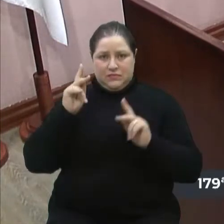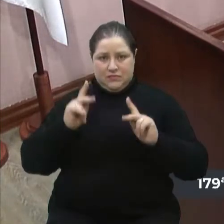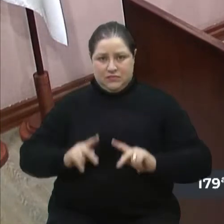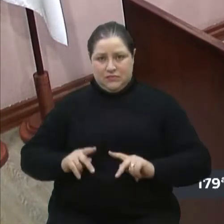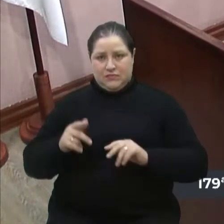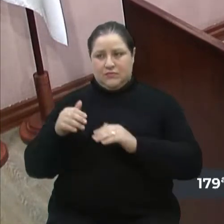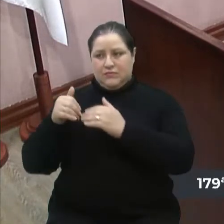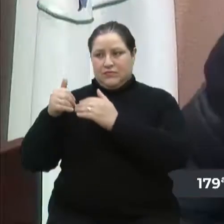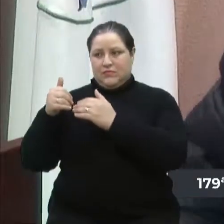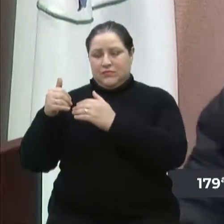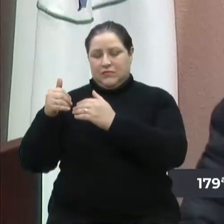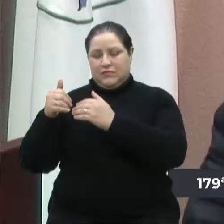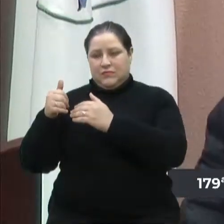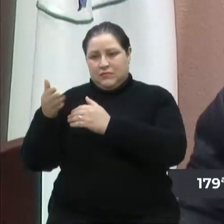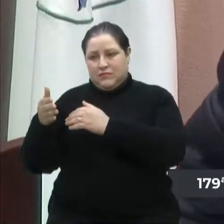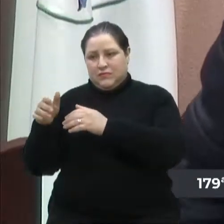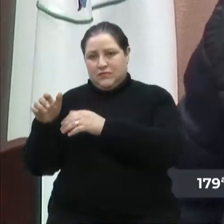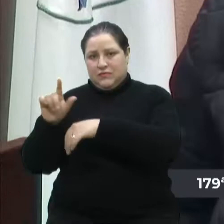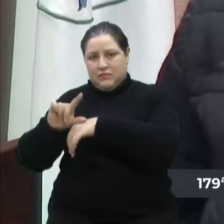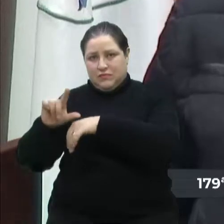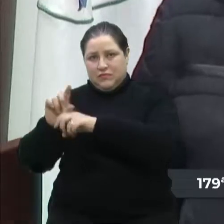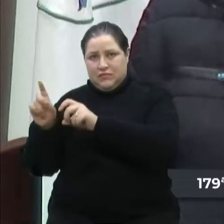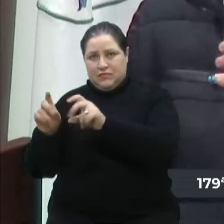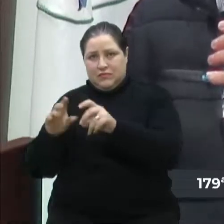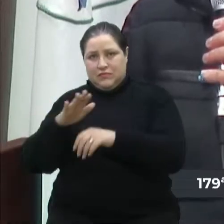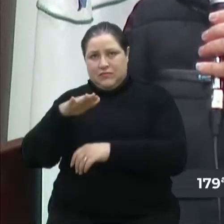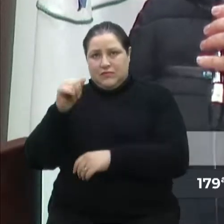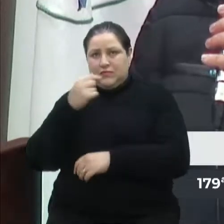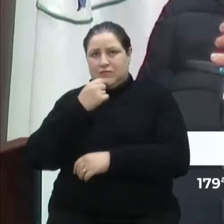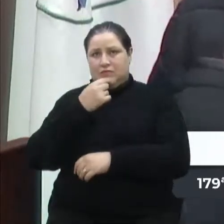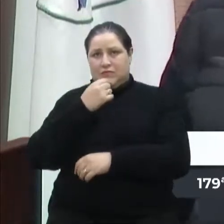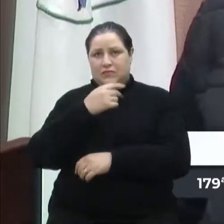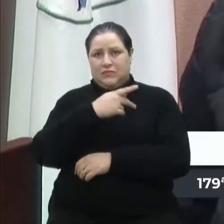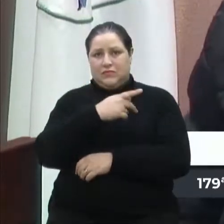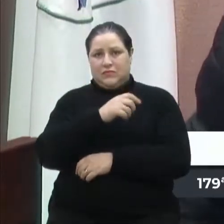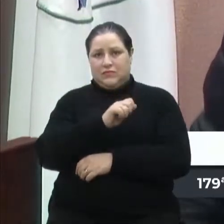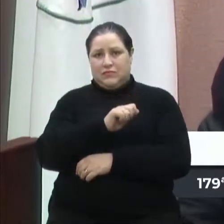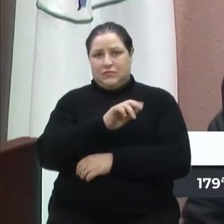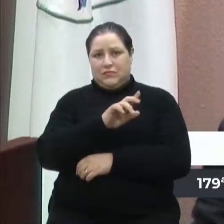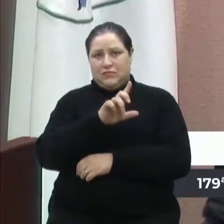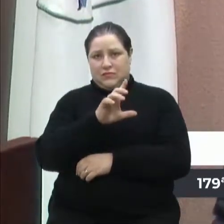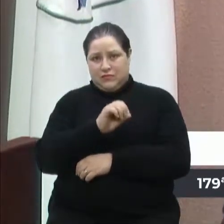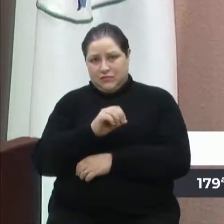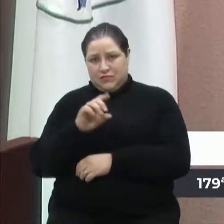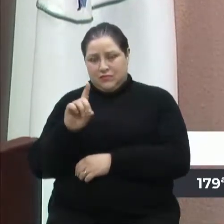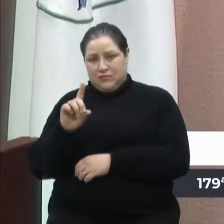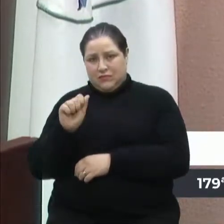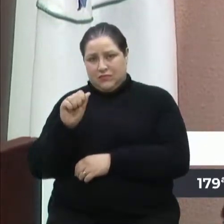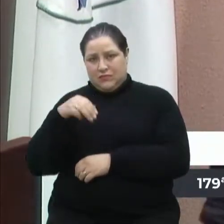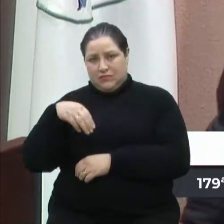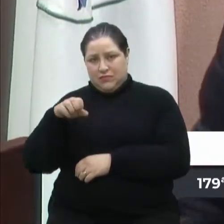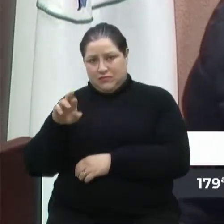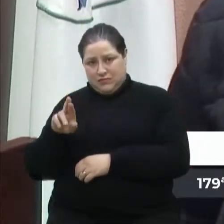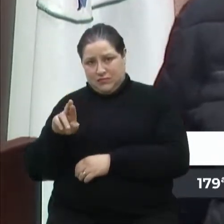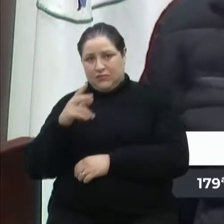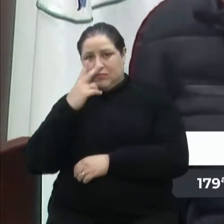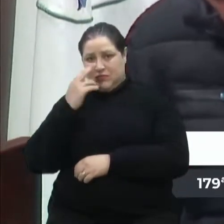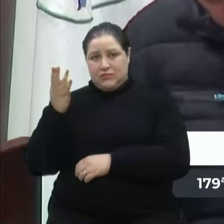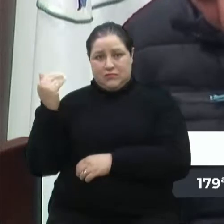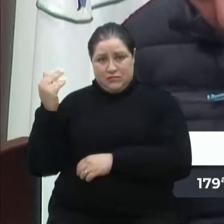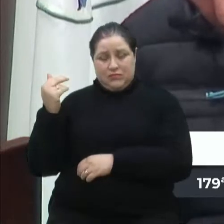o Paulo Damer. Chame o Paulo Damer que ele resolve, como resolveu o camelódromo ali na Praça da Bandeira.